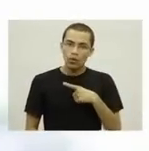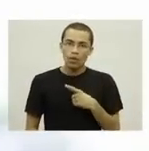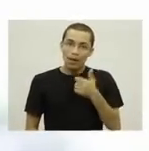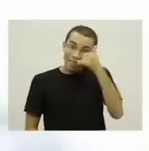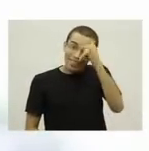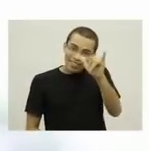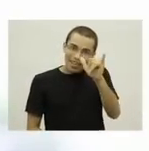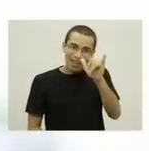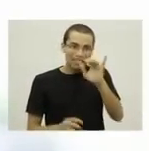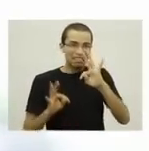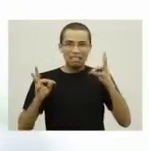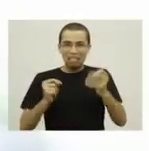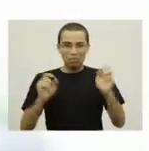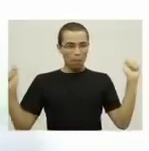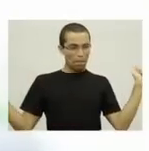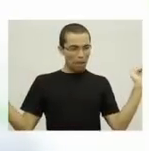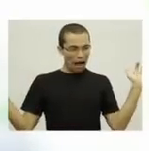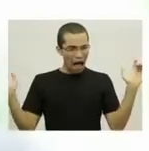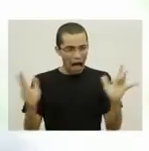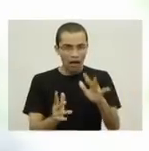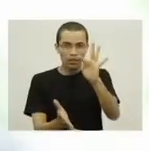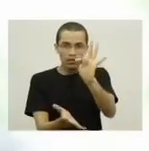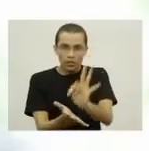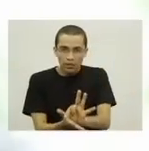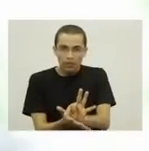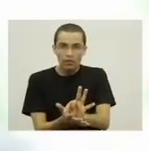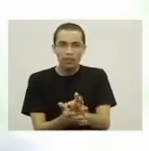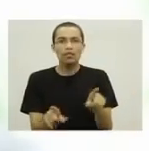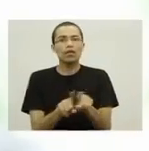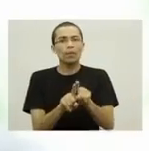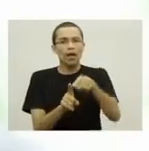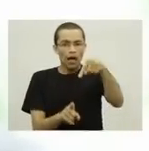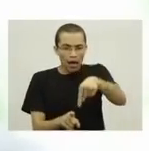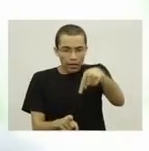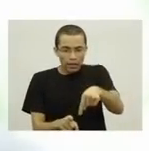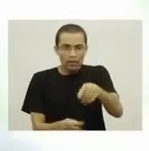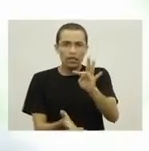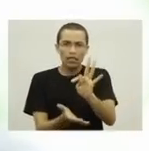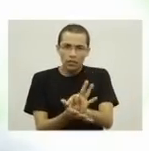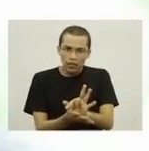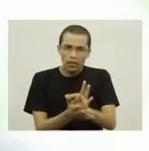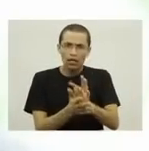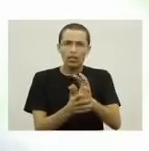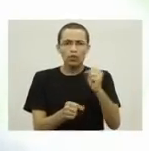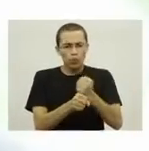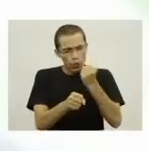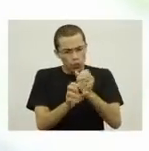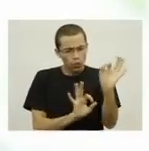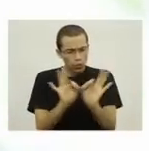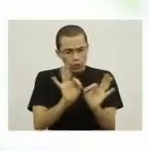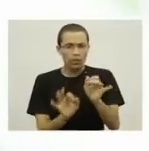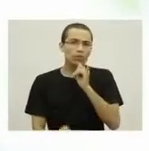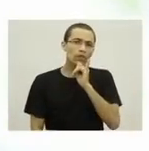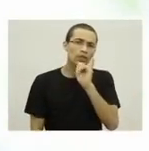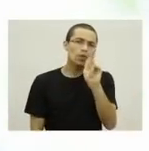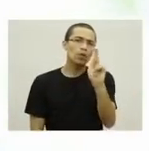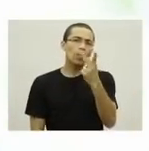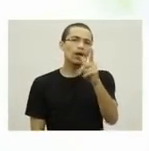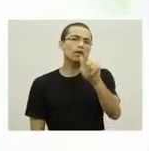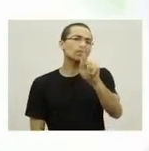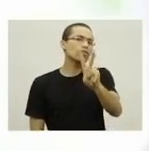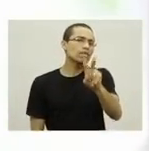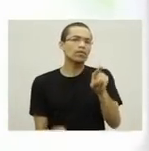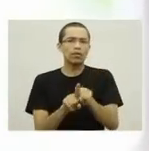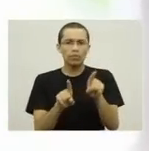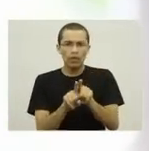a demanda para Terezina. E os grandes hospitais do estado em Terezina foram reformados para melhor. HGV, Hospital de